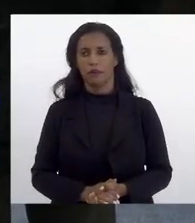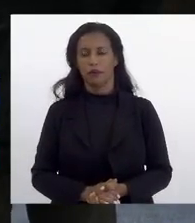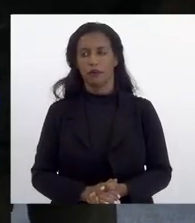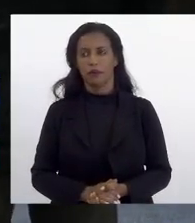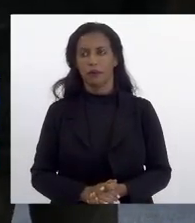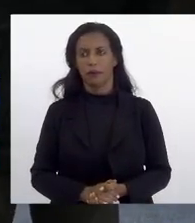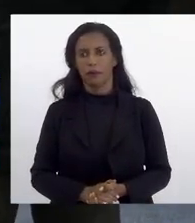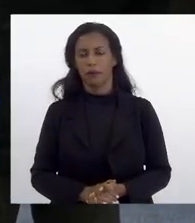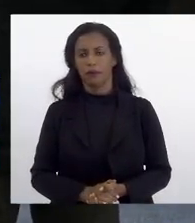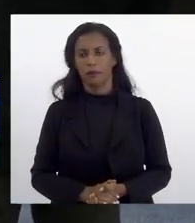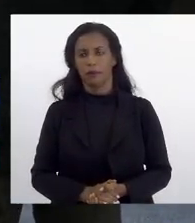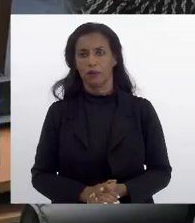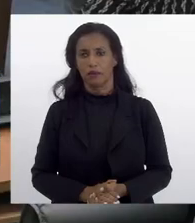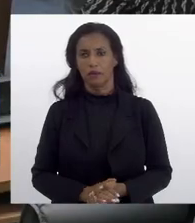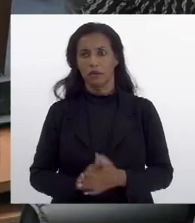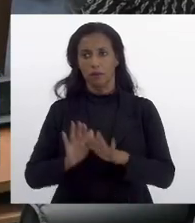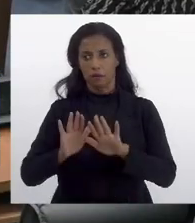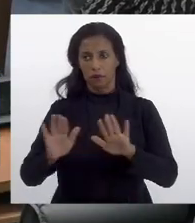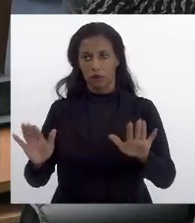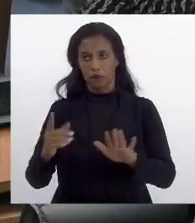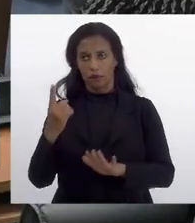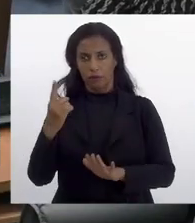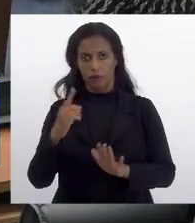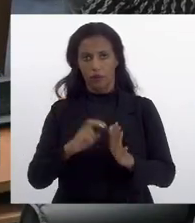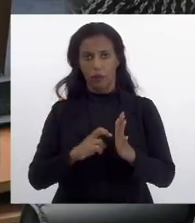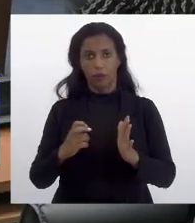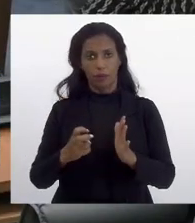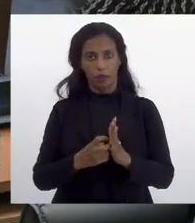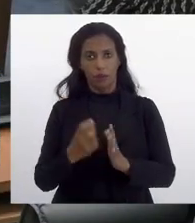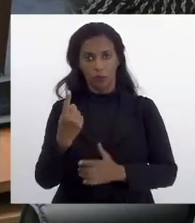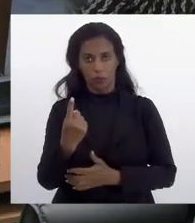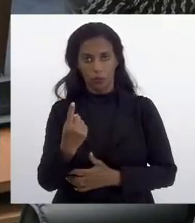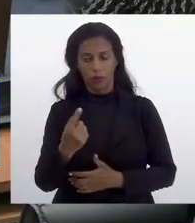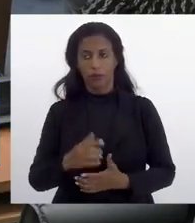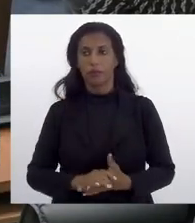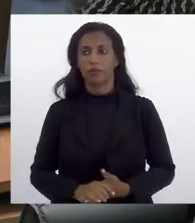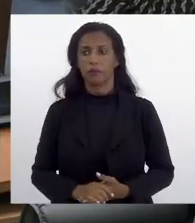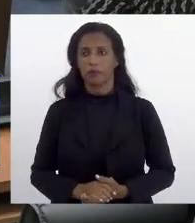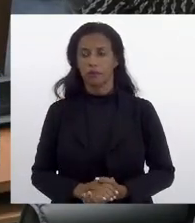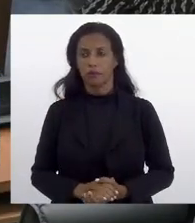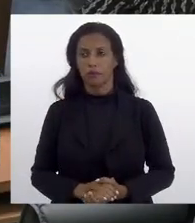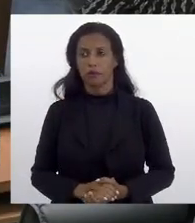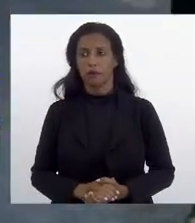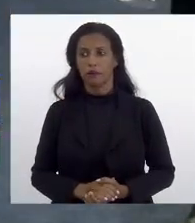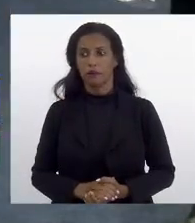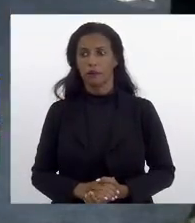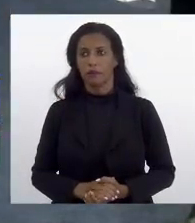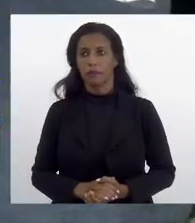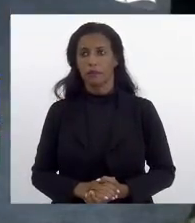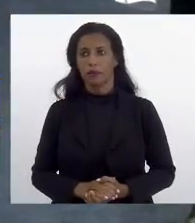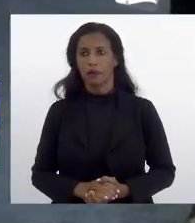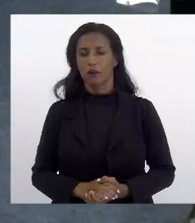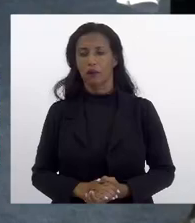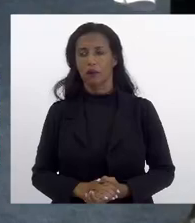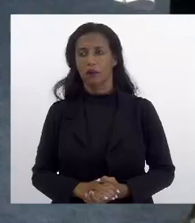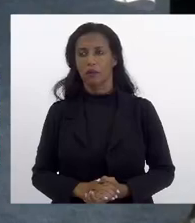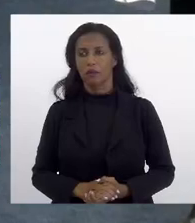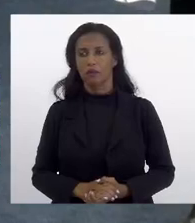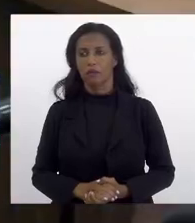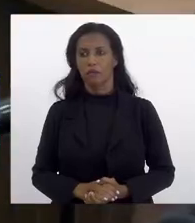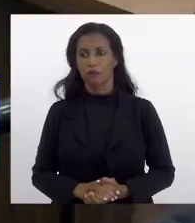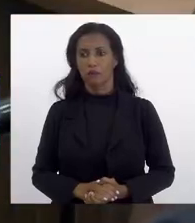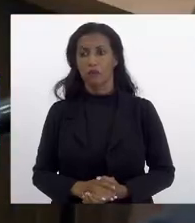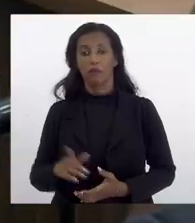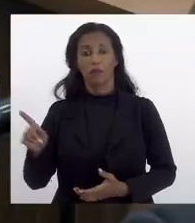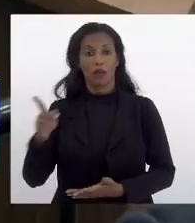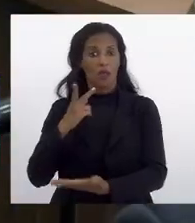deputado. Então só vai ficar essa emenda? Só fica essa emenda. Retiro o meu voto divergente... Compreendi. Visto que